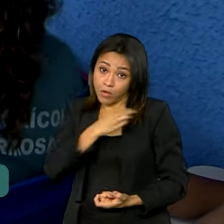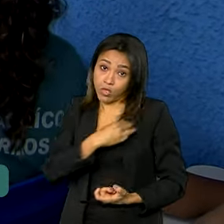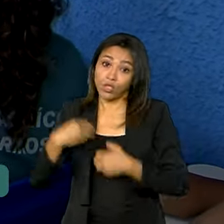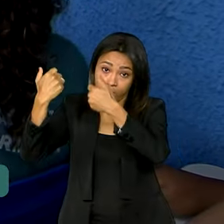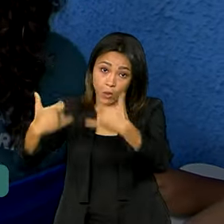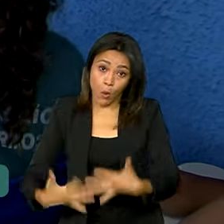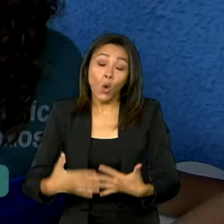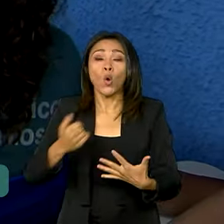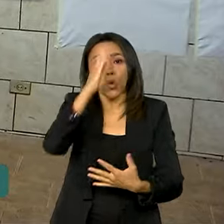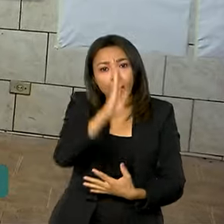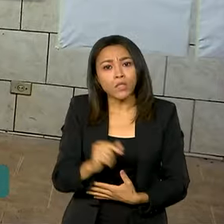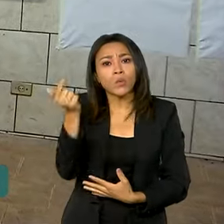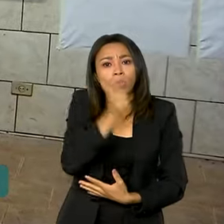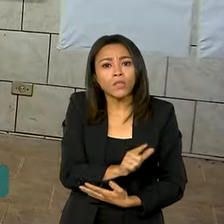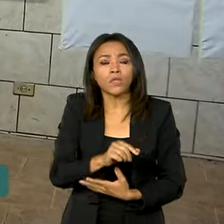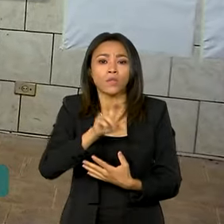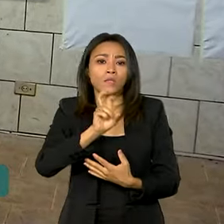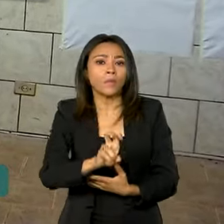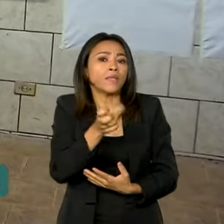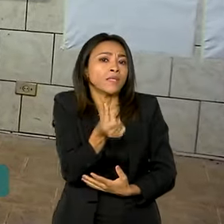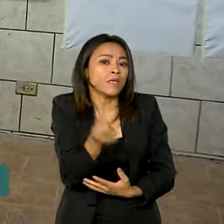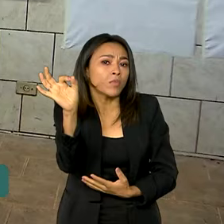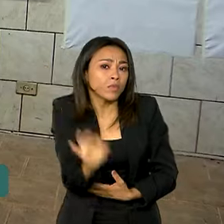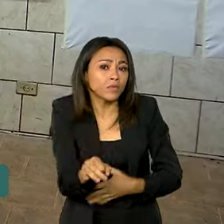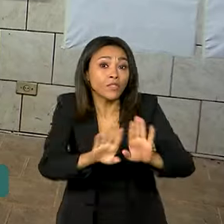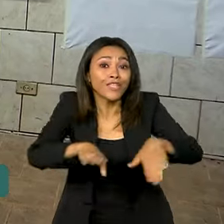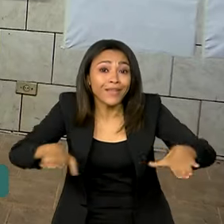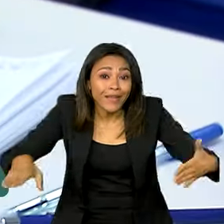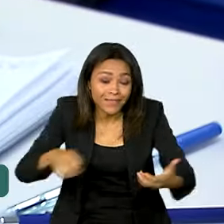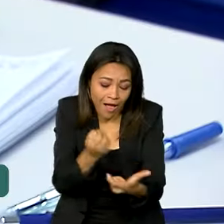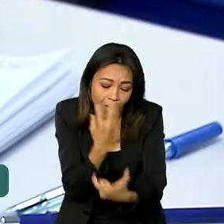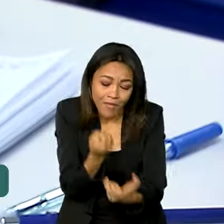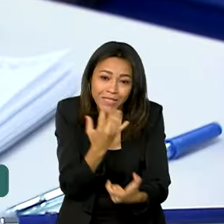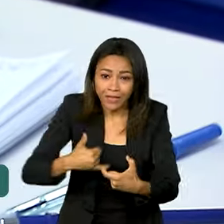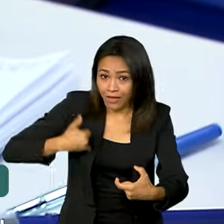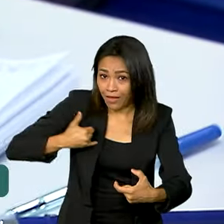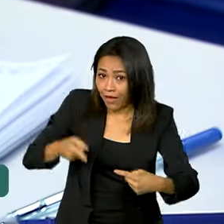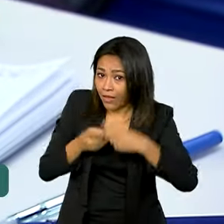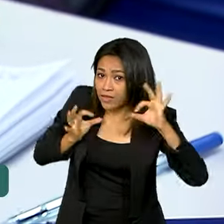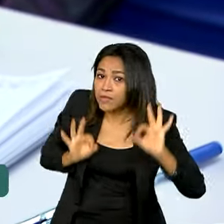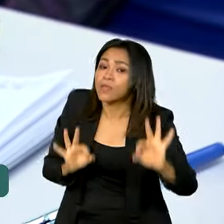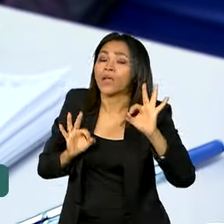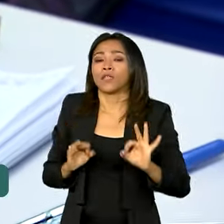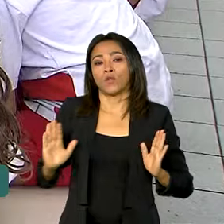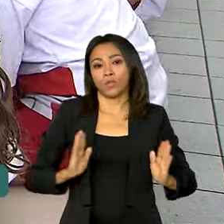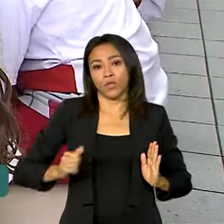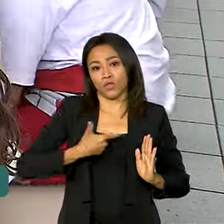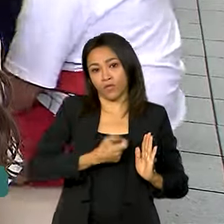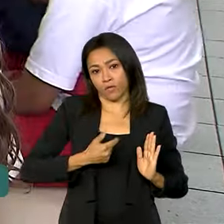Brasil já superou a marca de 56% de crianças alfabetizadas na idade certa em 2023.